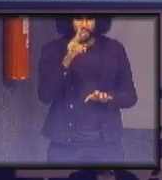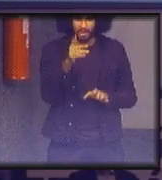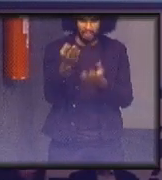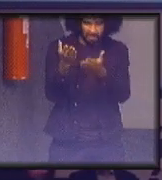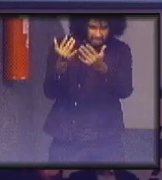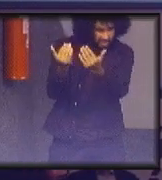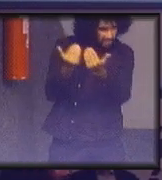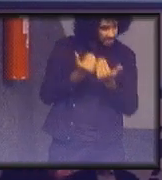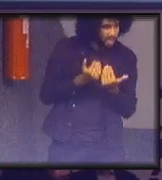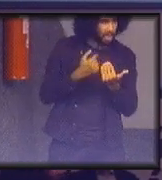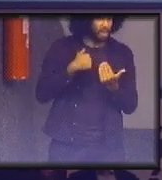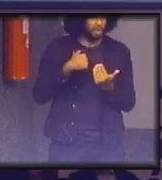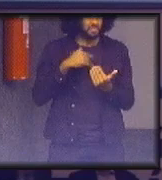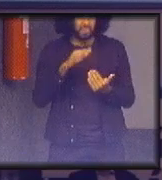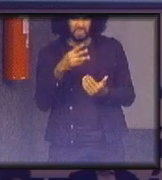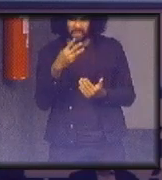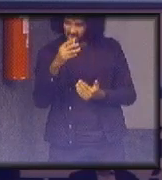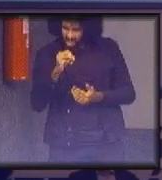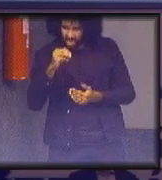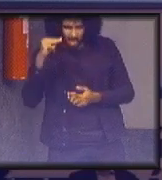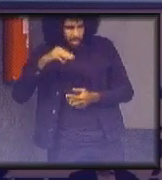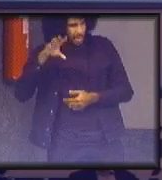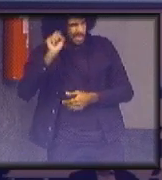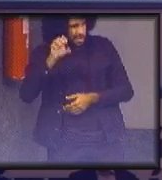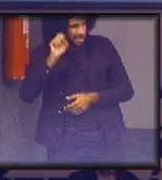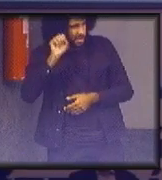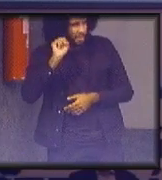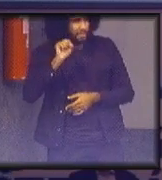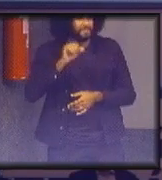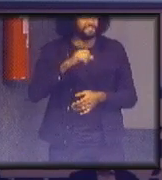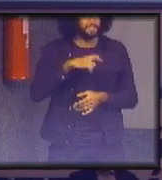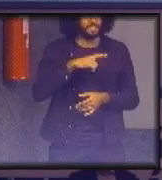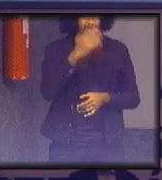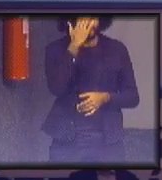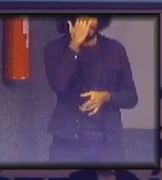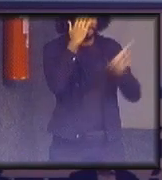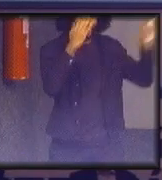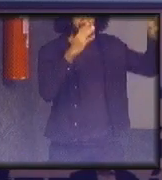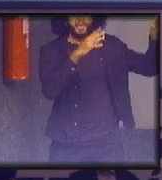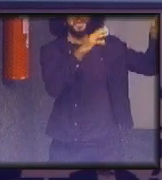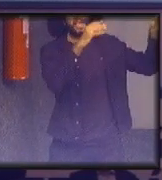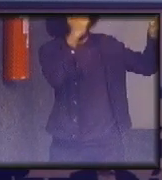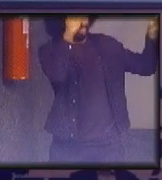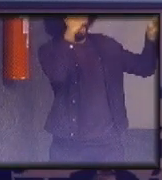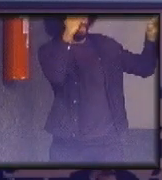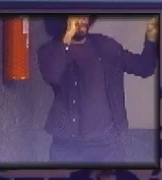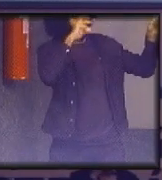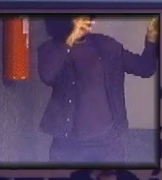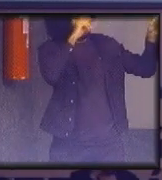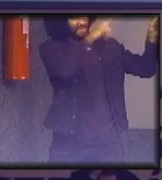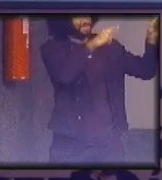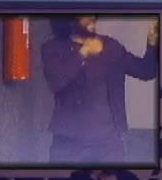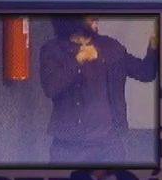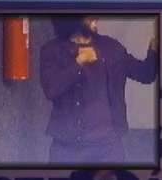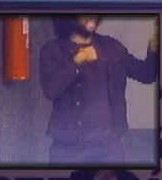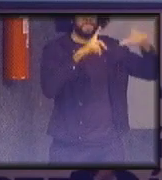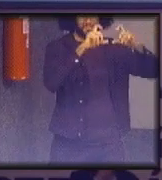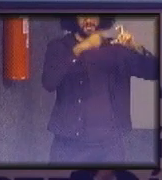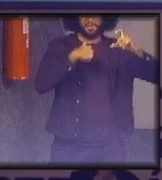ouviram aí meia hora falando se tem uma coisa para vocês guardarem é isso daí se vocês quiserem tirar foto eu faço até pose